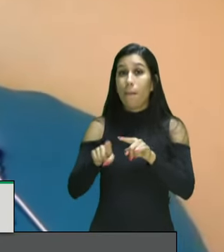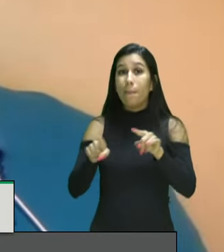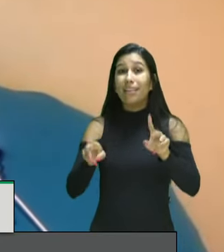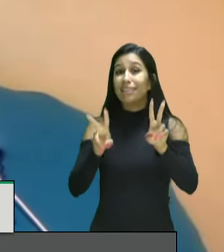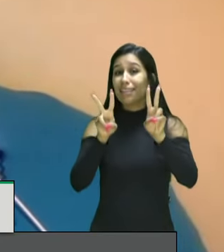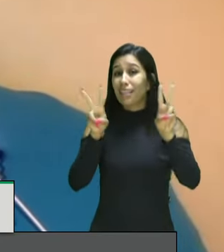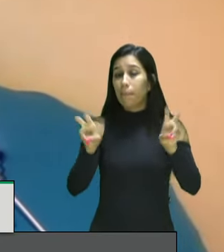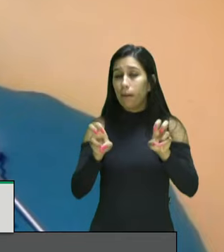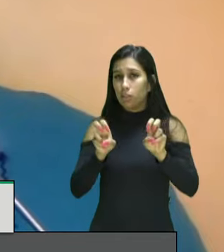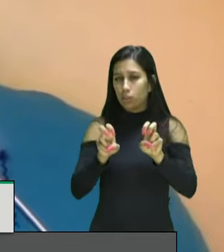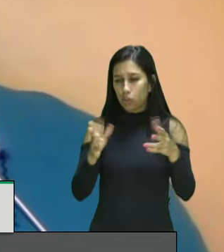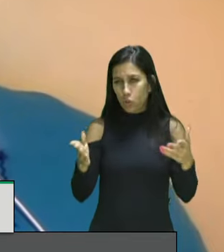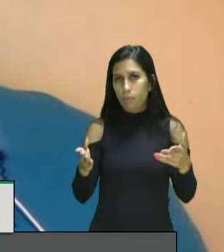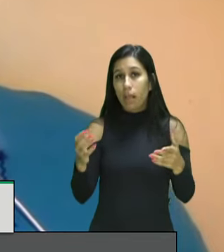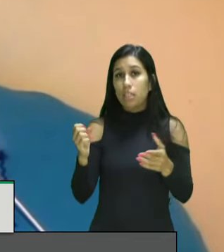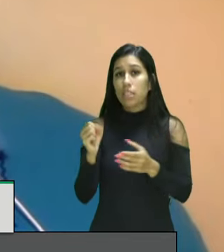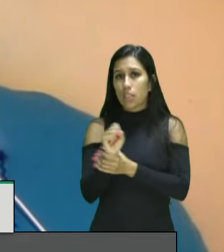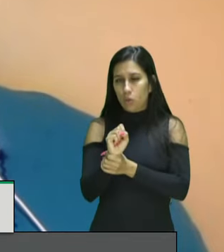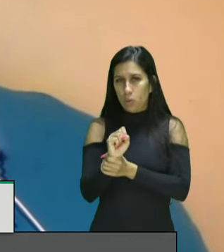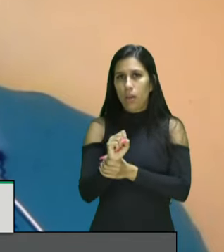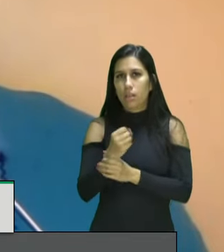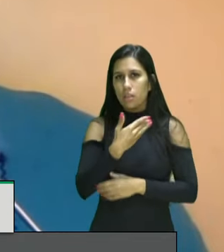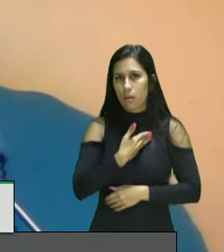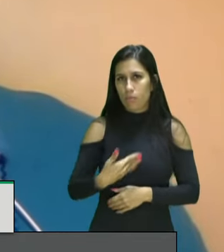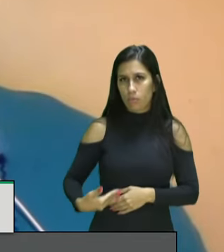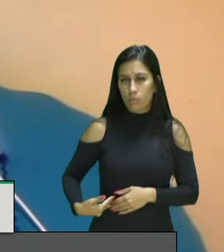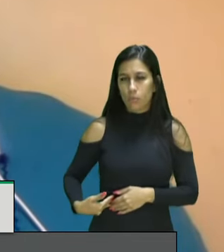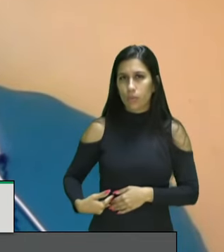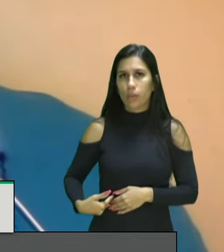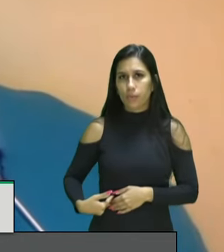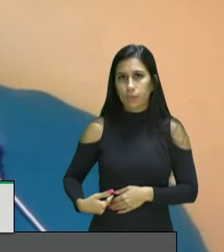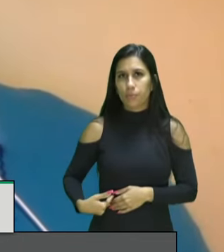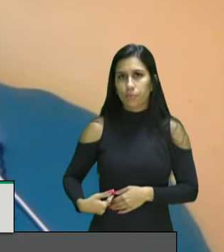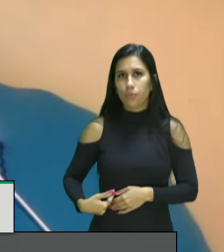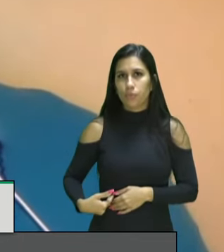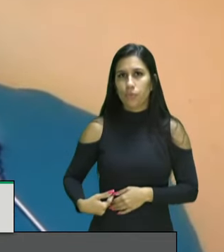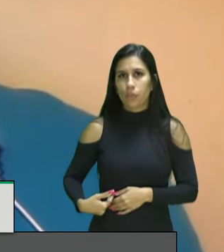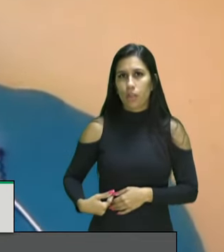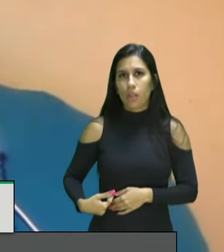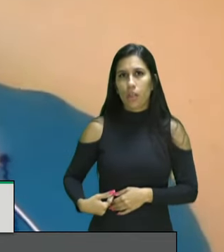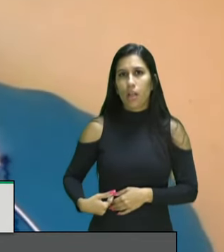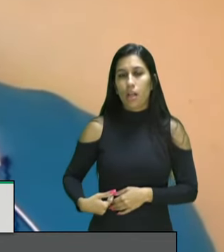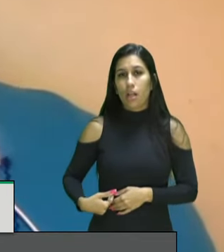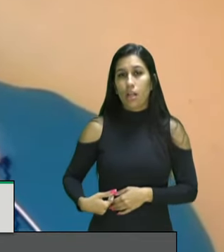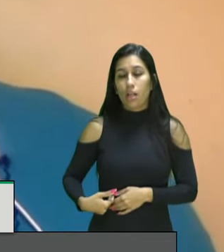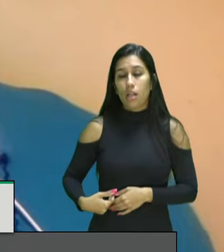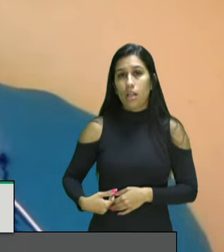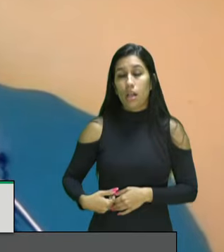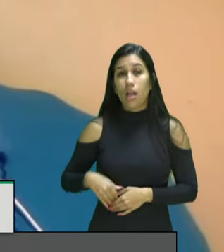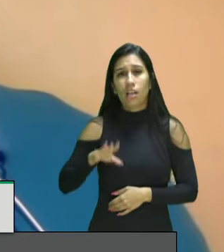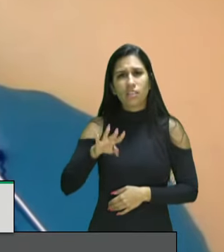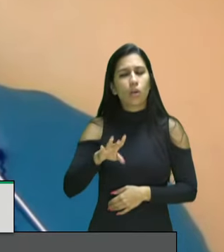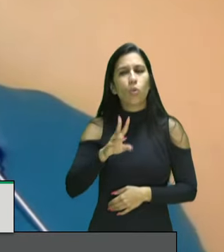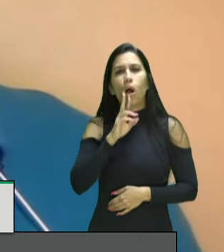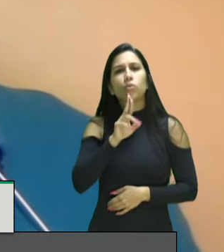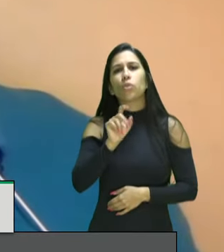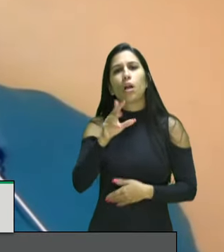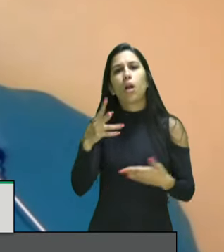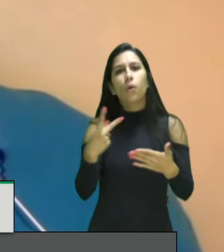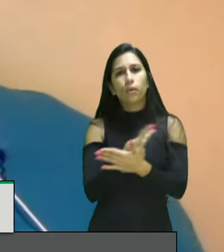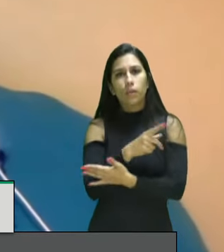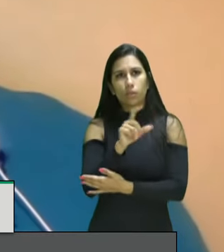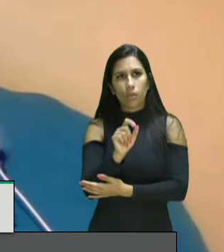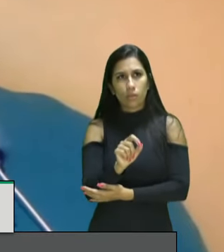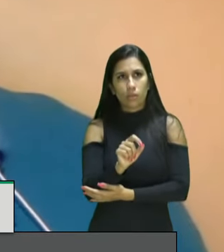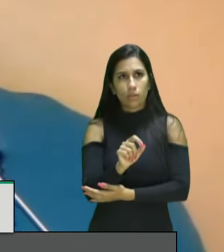pouco tratada no processo constituinte concluído em 88 e o resultado disso foi uma ambivalência no tratamento da